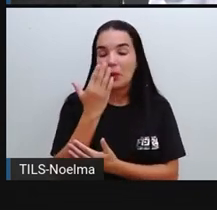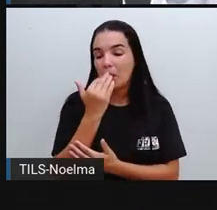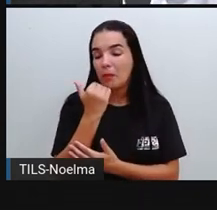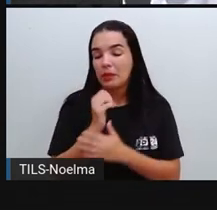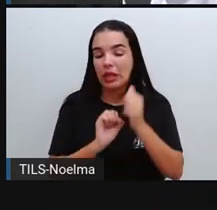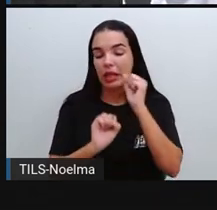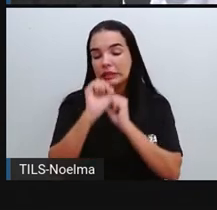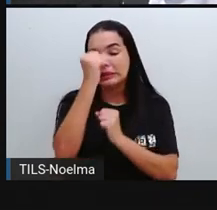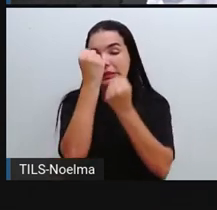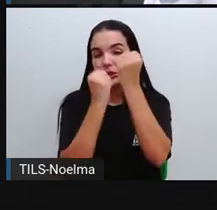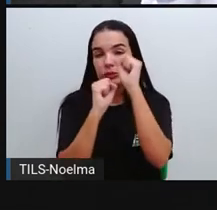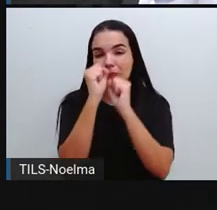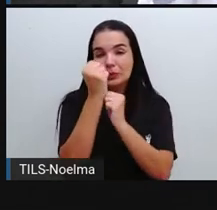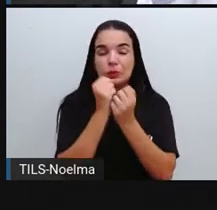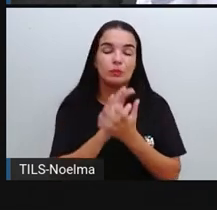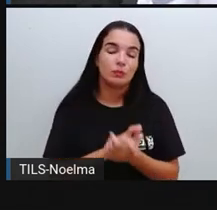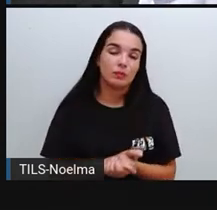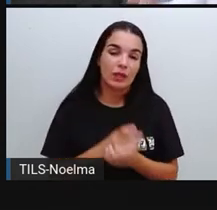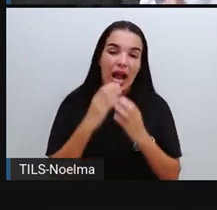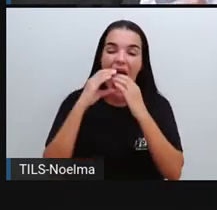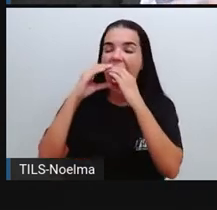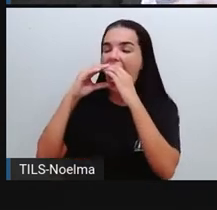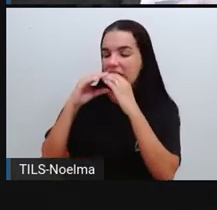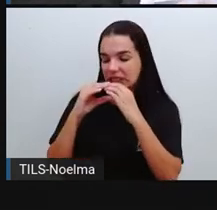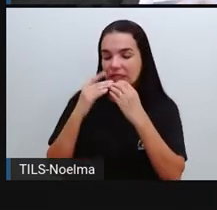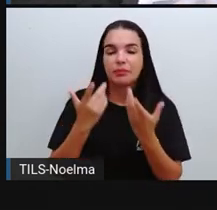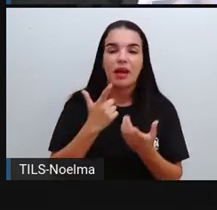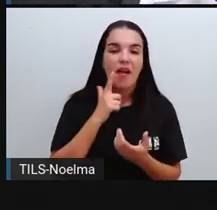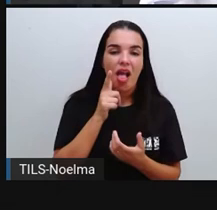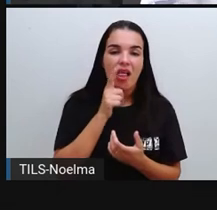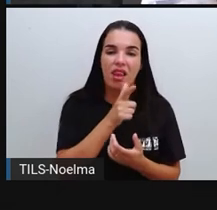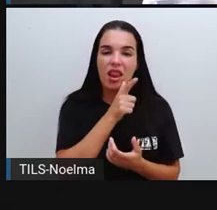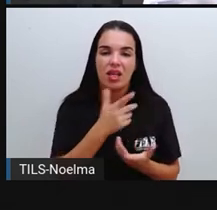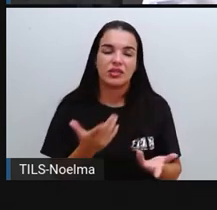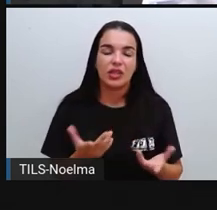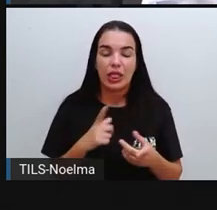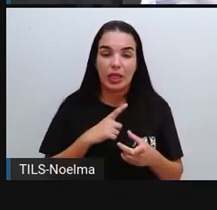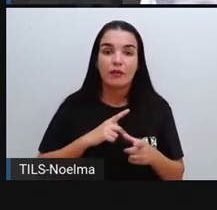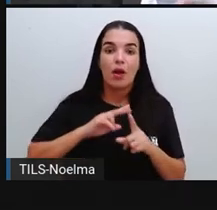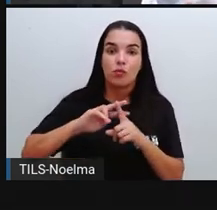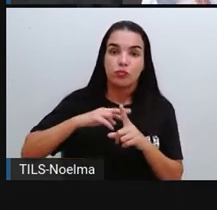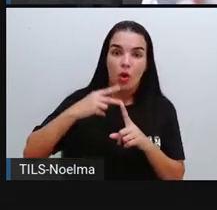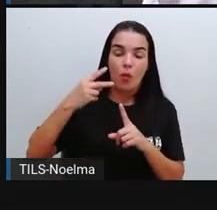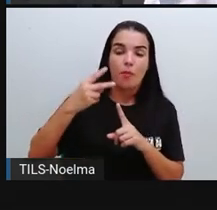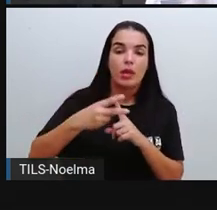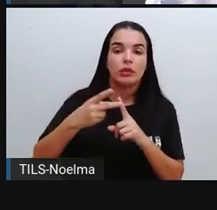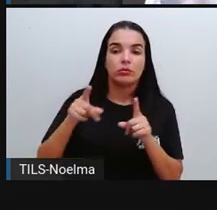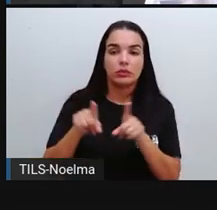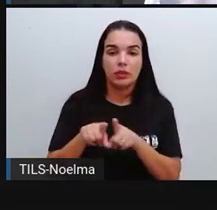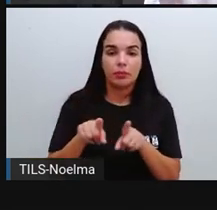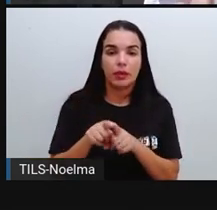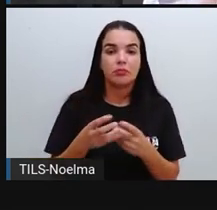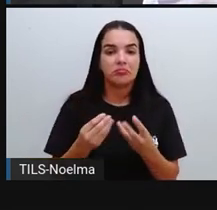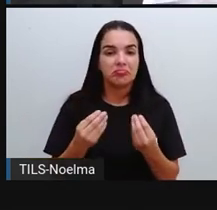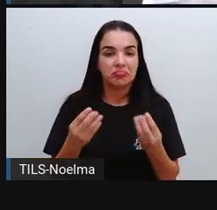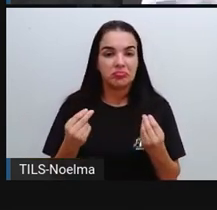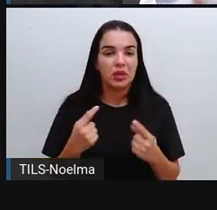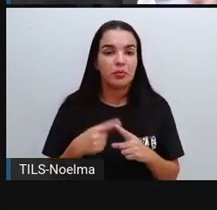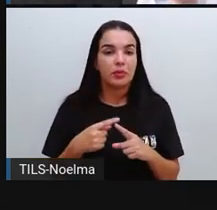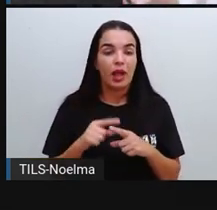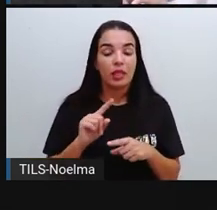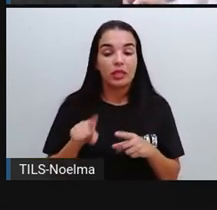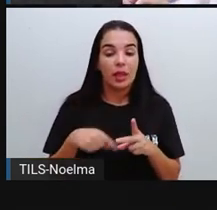o que a gente chama de fast food, que são os lanches rápidos, então aumentou muito, né? A gente, depois da pandemia,